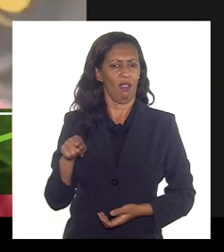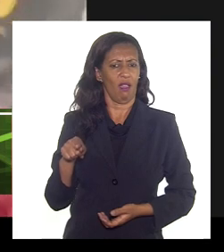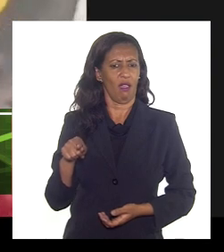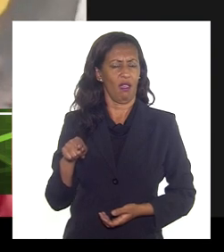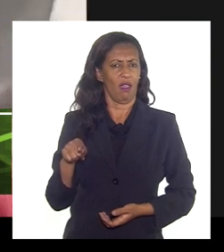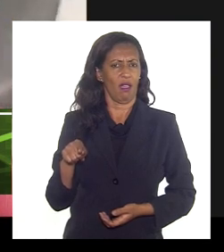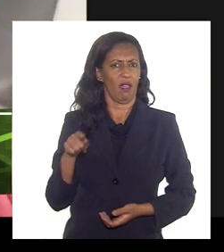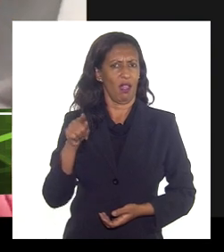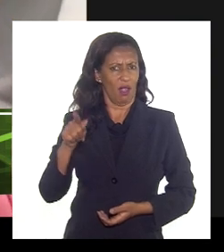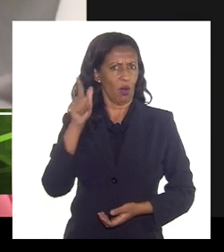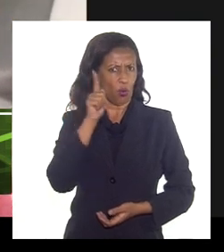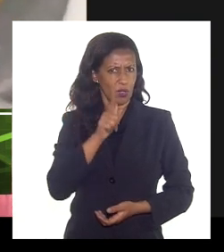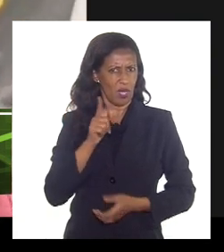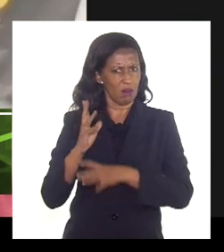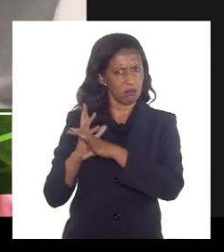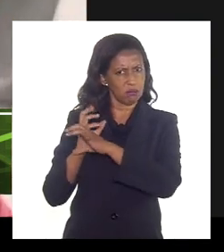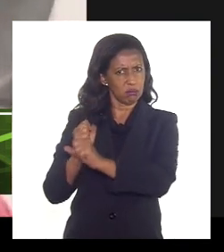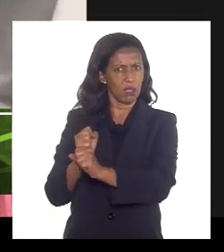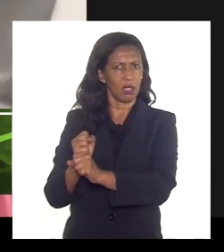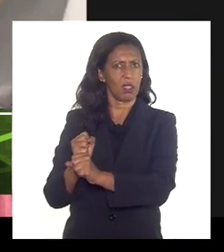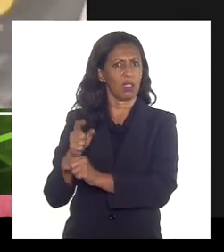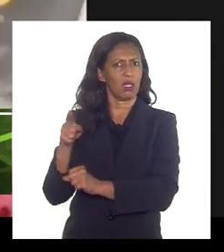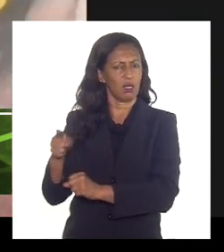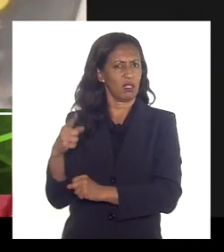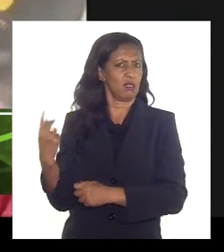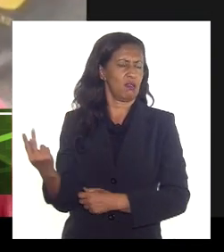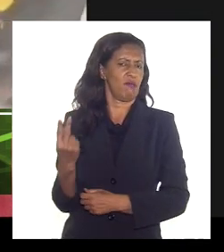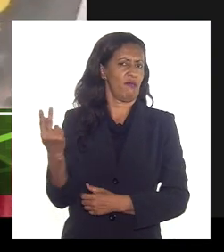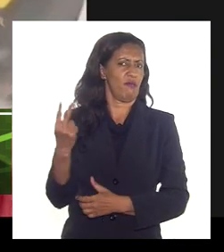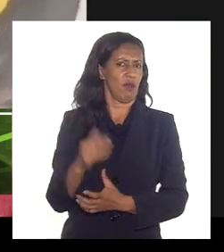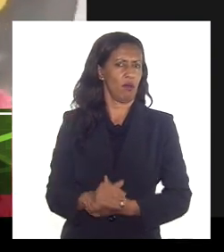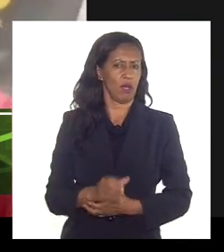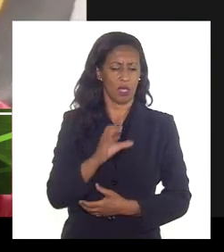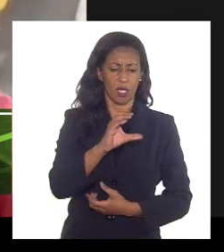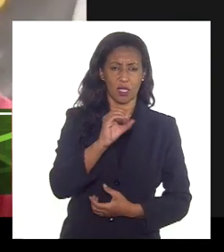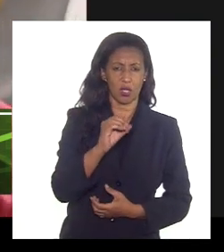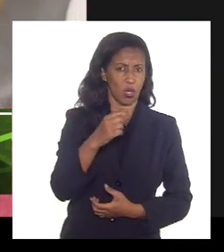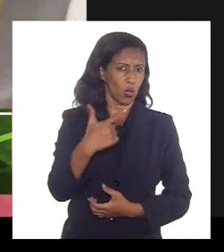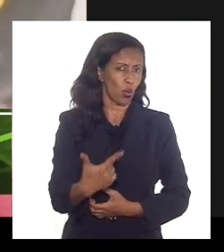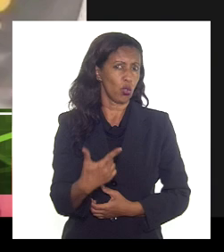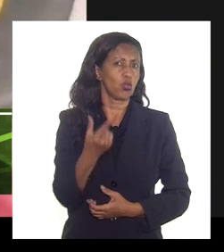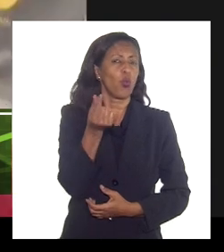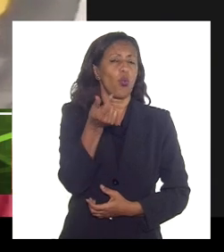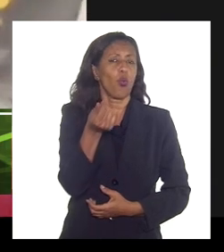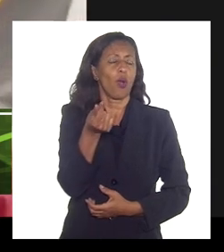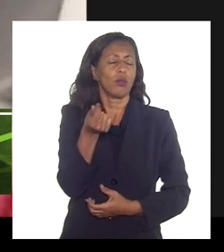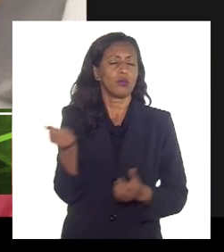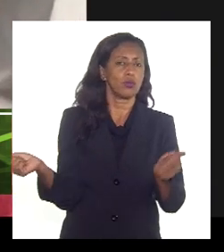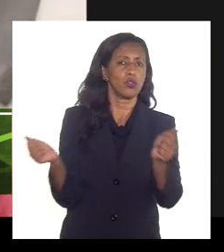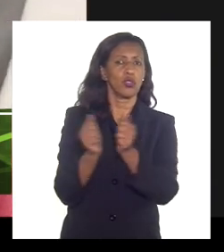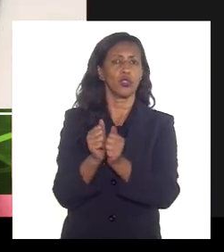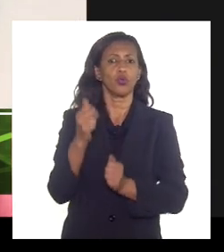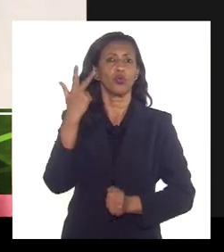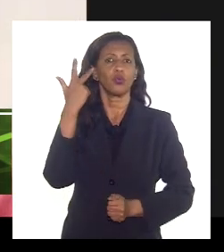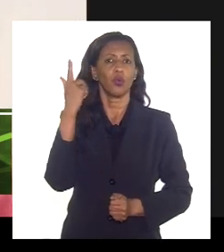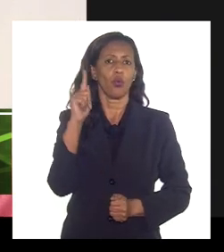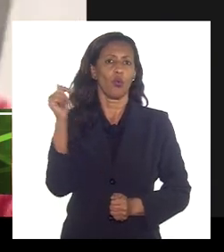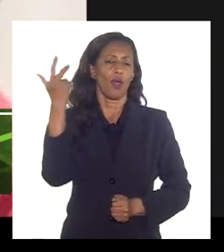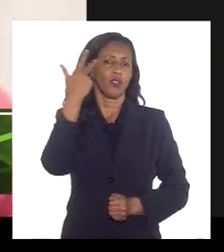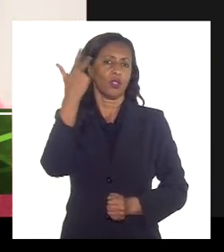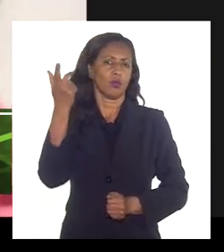auditamento dessa proporção quanto que é desses CO2 é comercializável junto com o gás natural